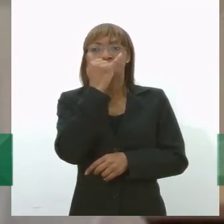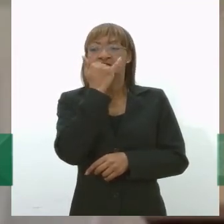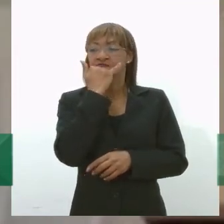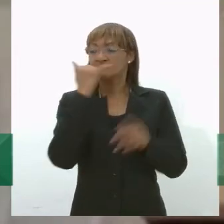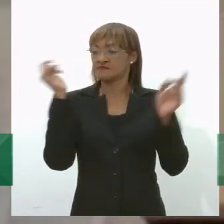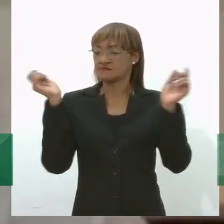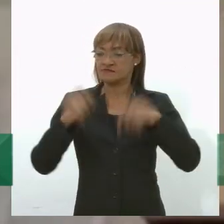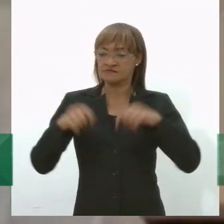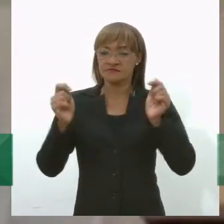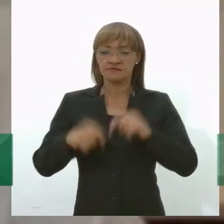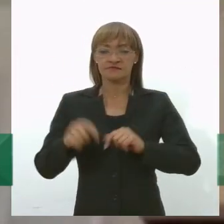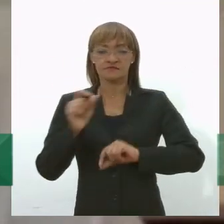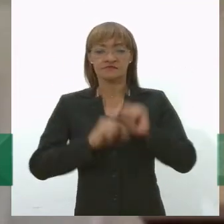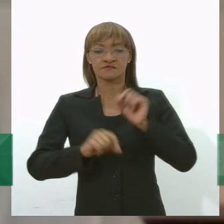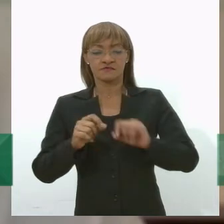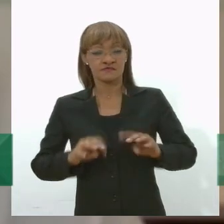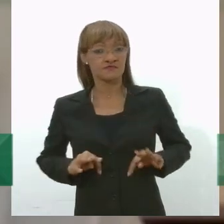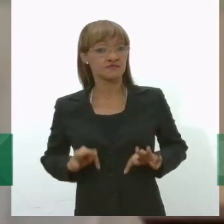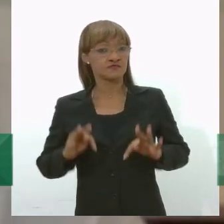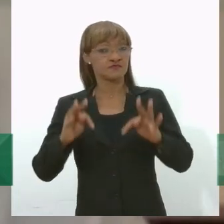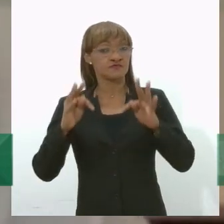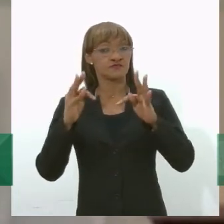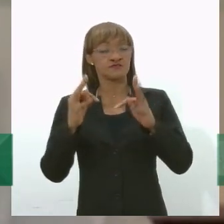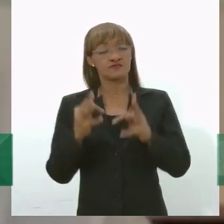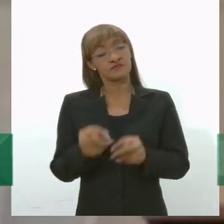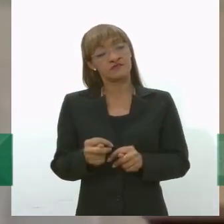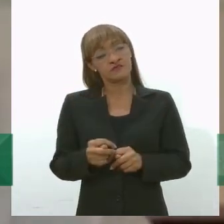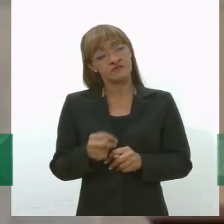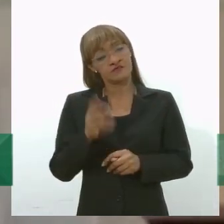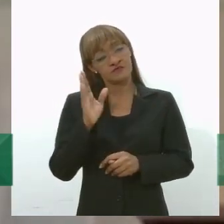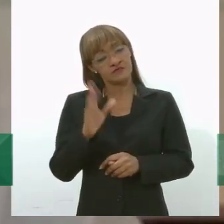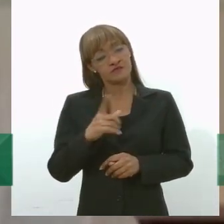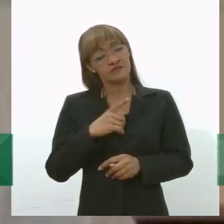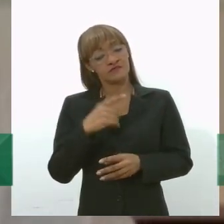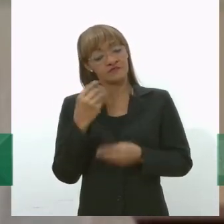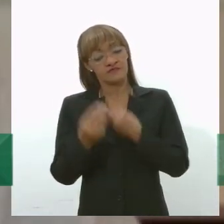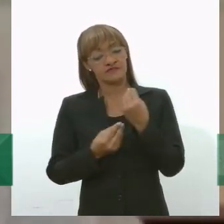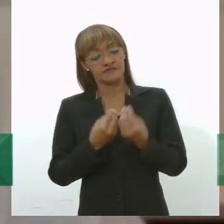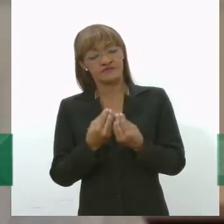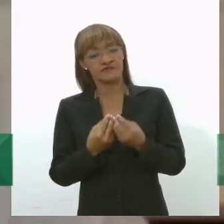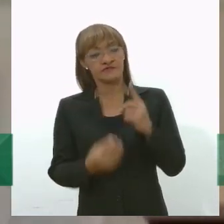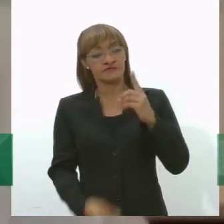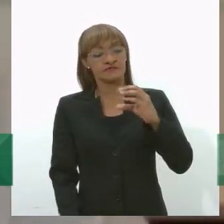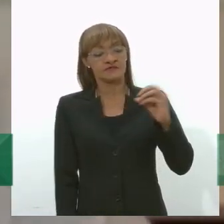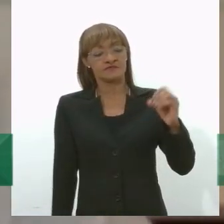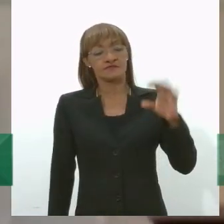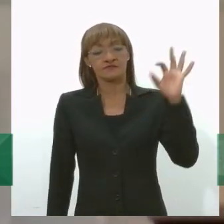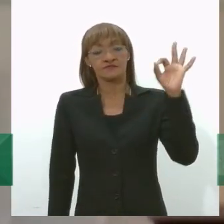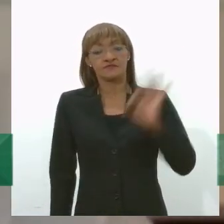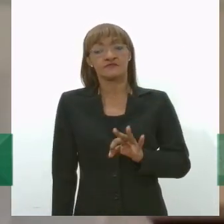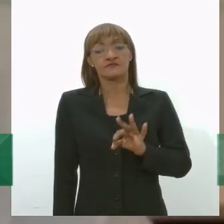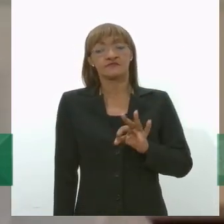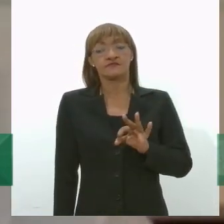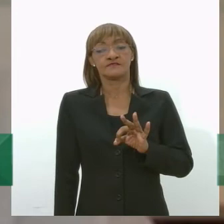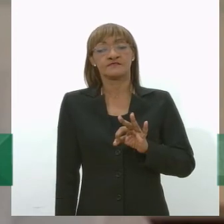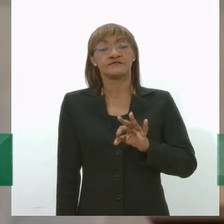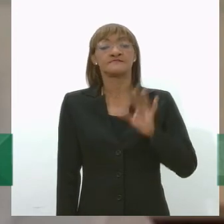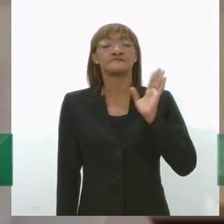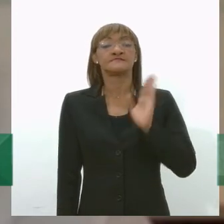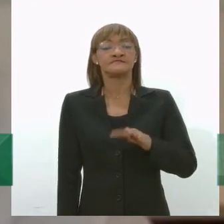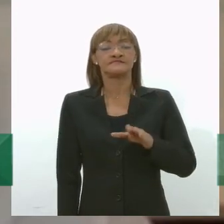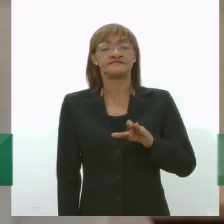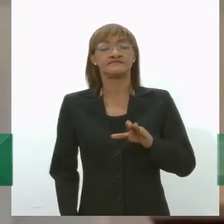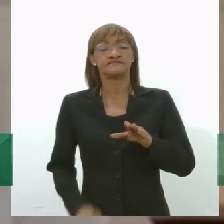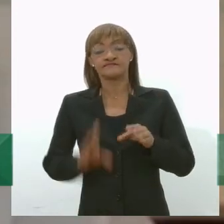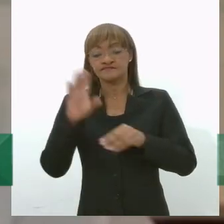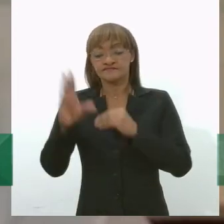suprir toda a oferta nacional de gás natural ele é maior do que 100% da oferta nacional de gás natural então é totalmente complementar